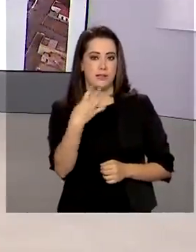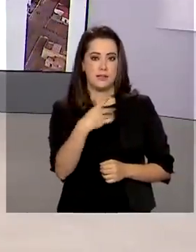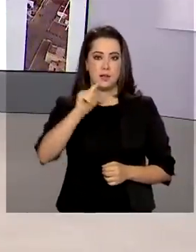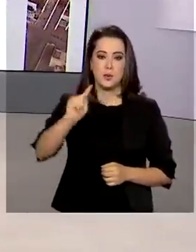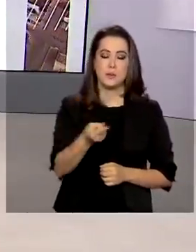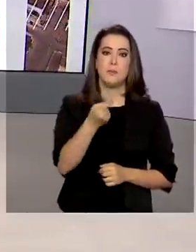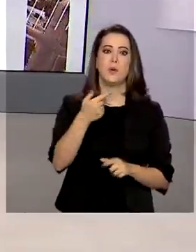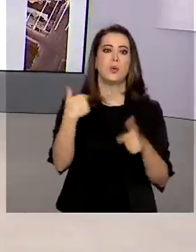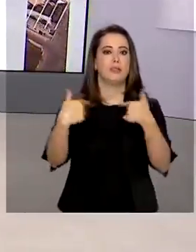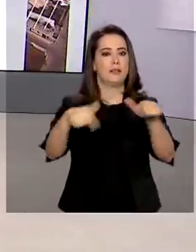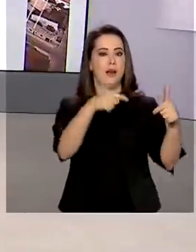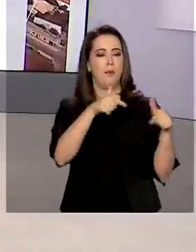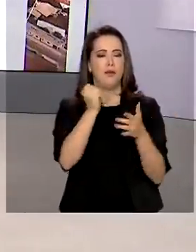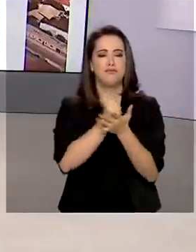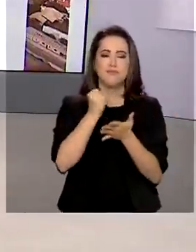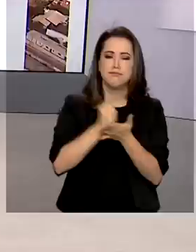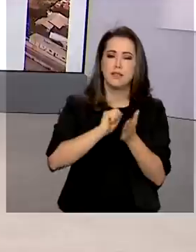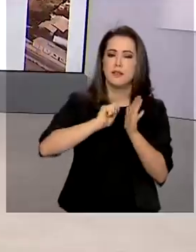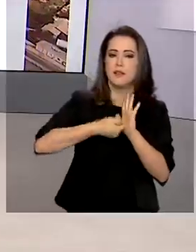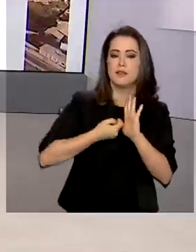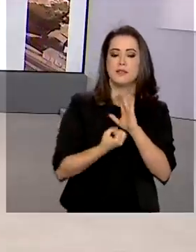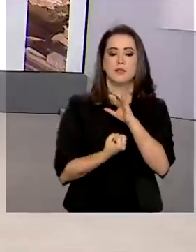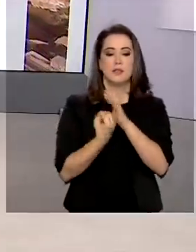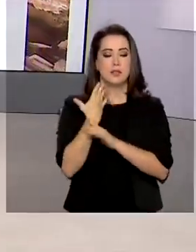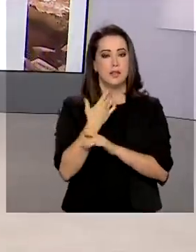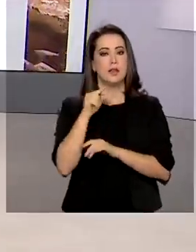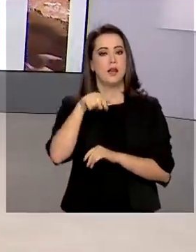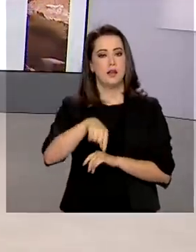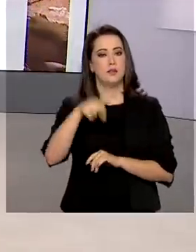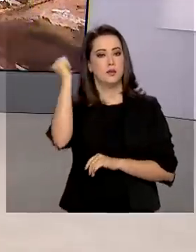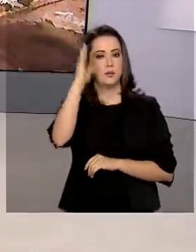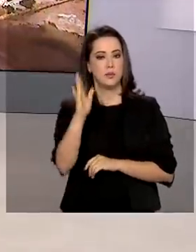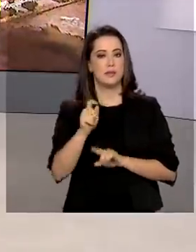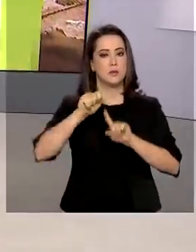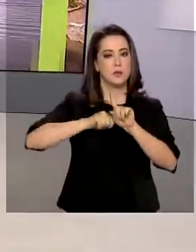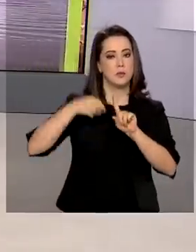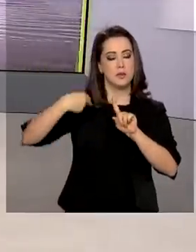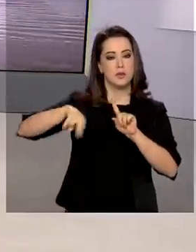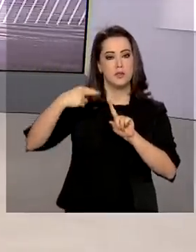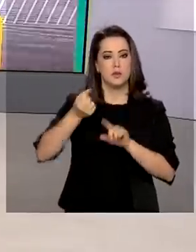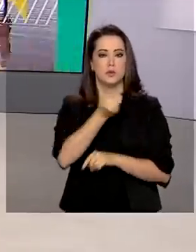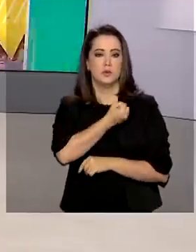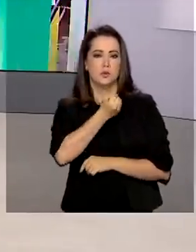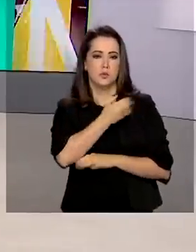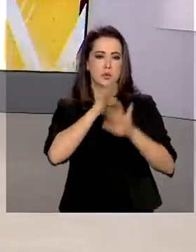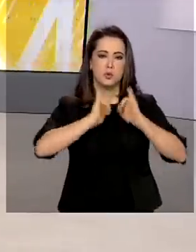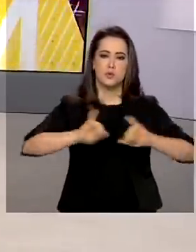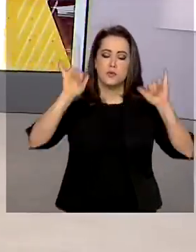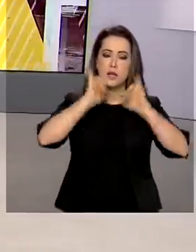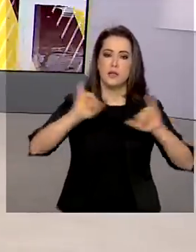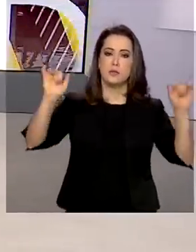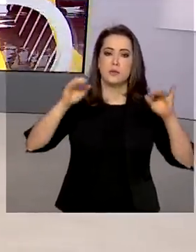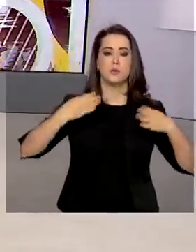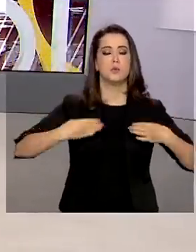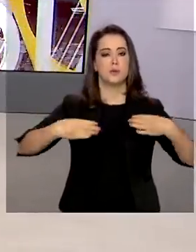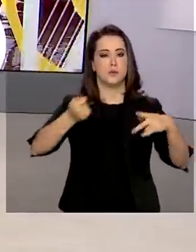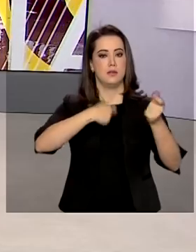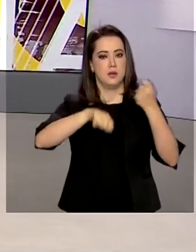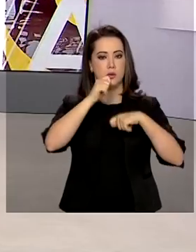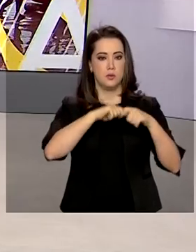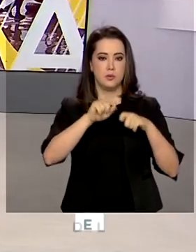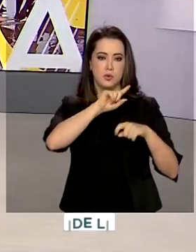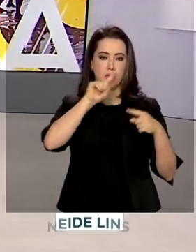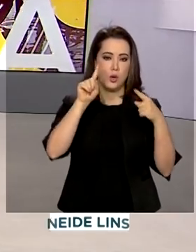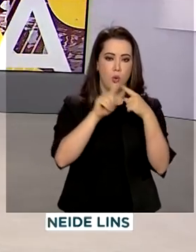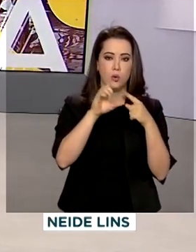mil empregos com carteira assinada foram criados no Brasil em novembro. Os números foram divulgados pelo Ministério da Economia